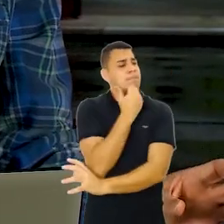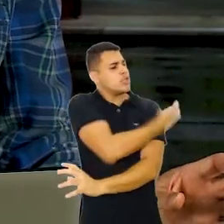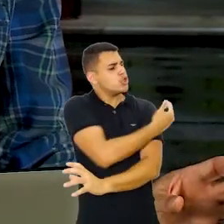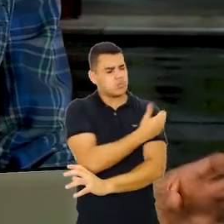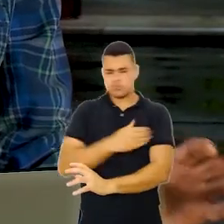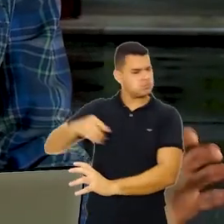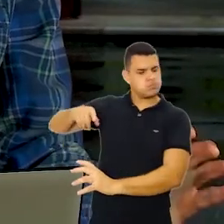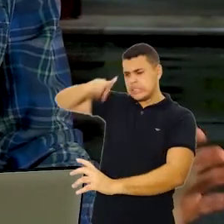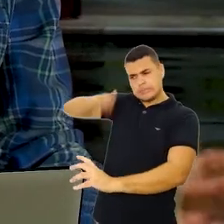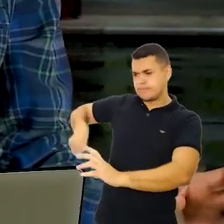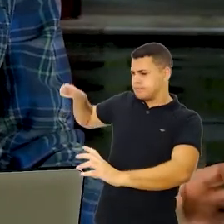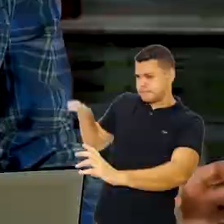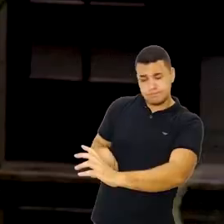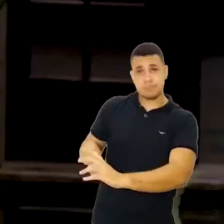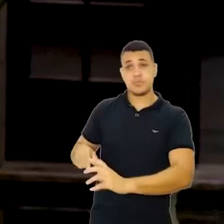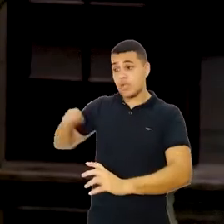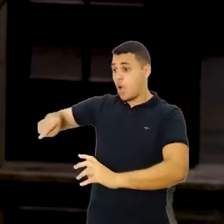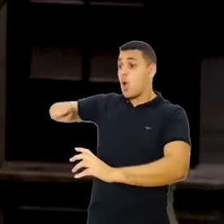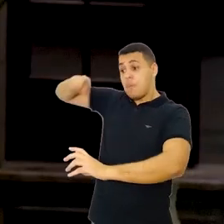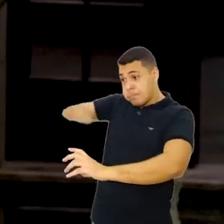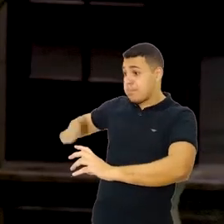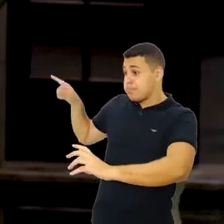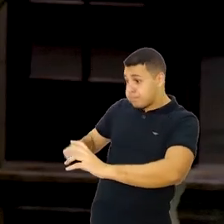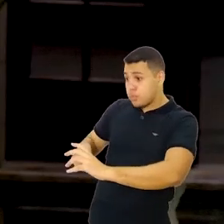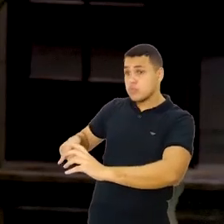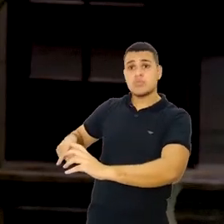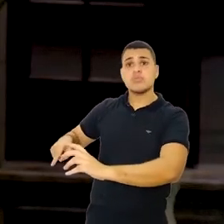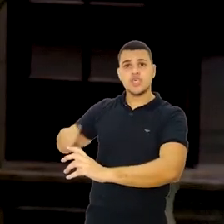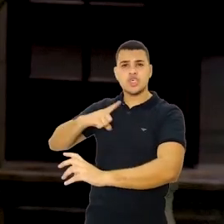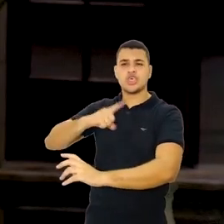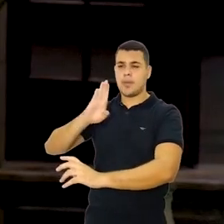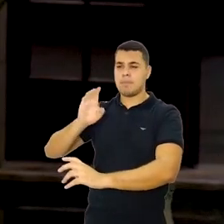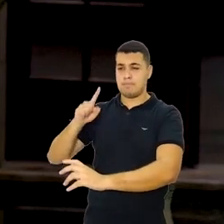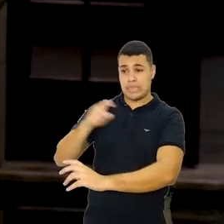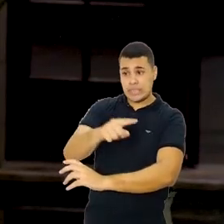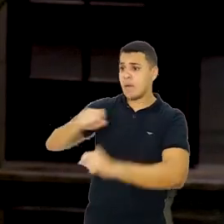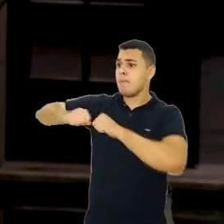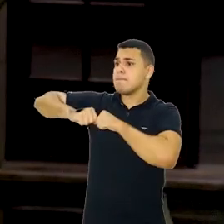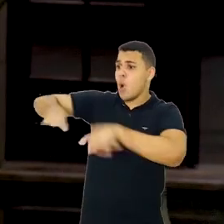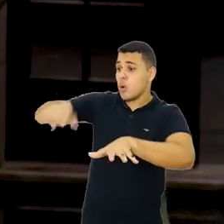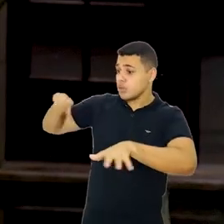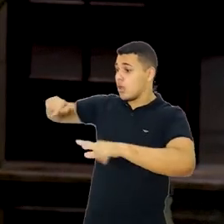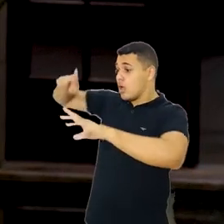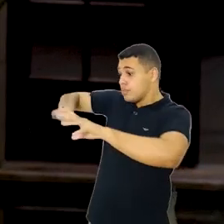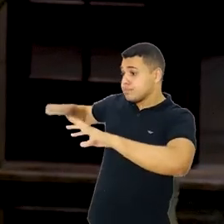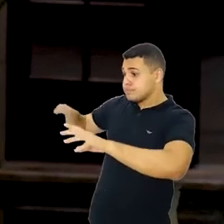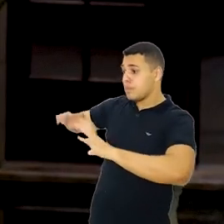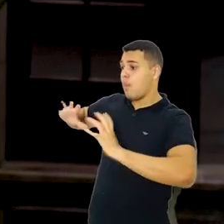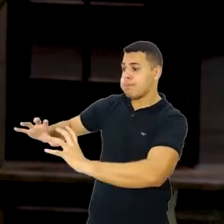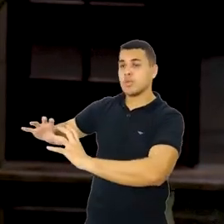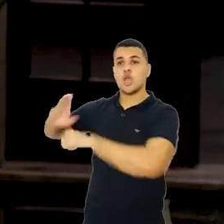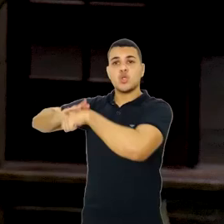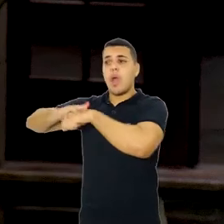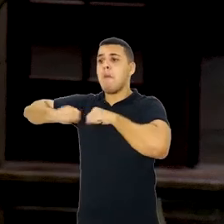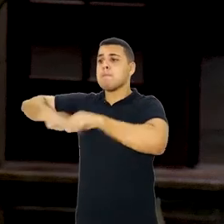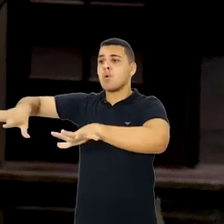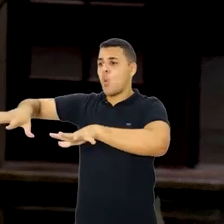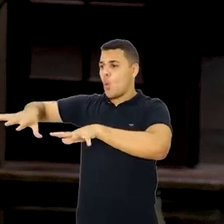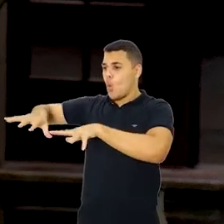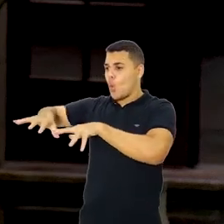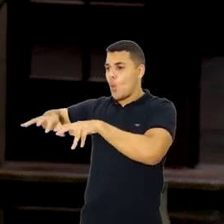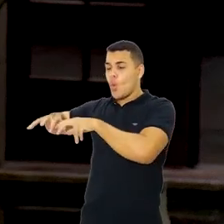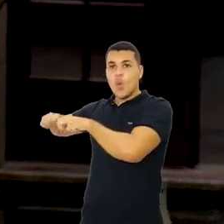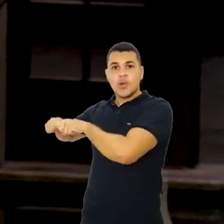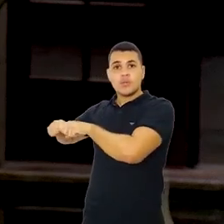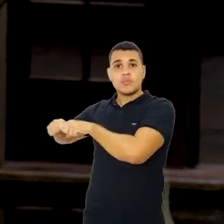bomba e a epidemia cessou. Naquela época, nós não sabíamos que a cólera era transmitida por uma bactéria e que viria através da